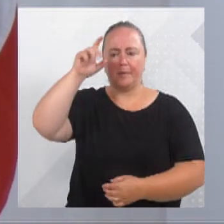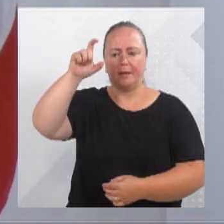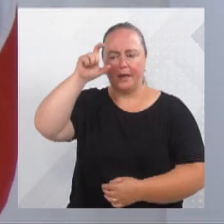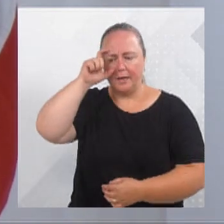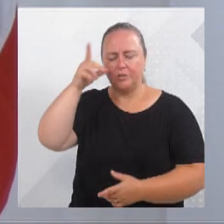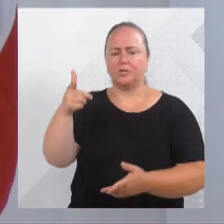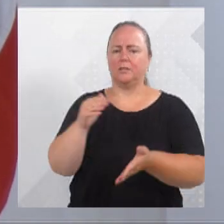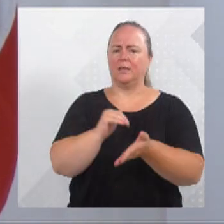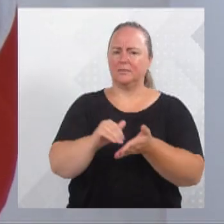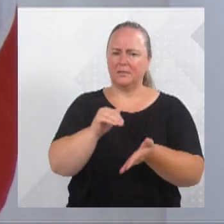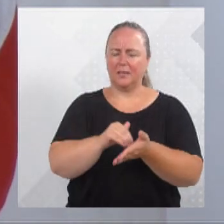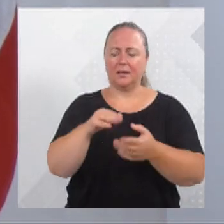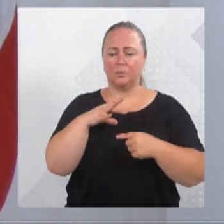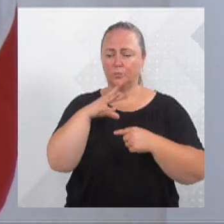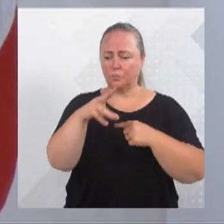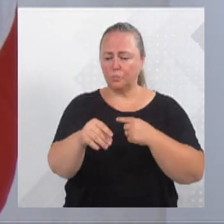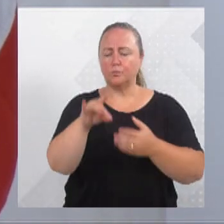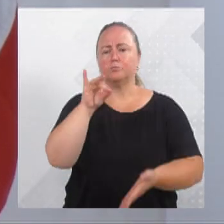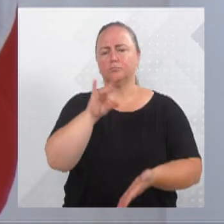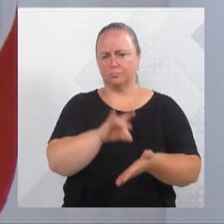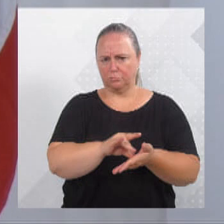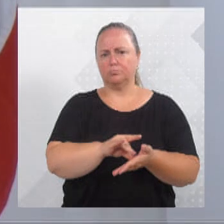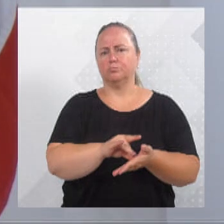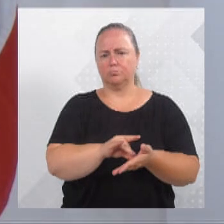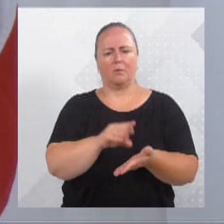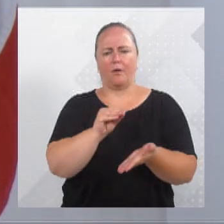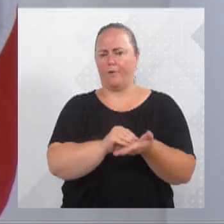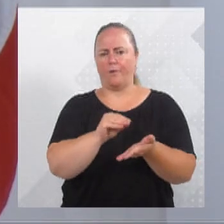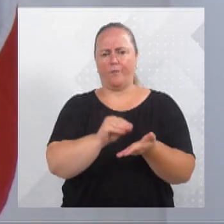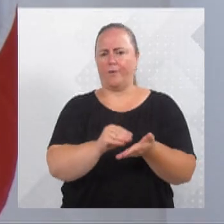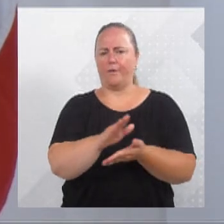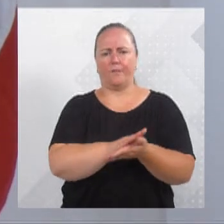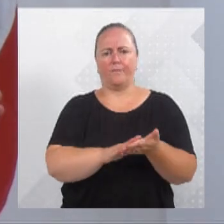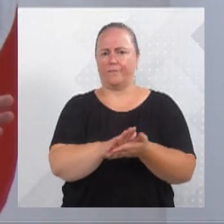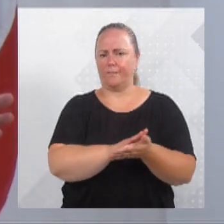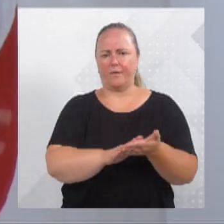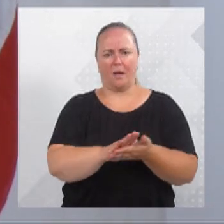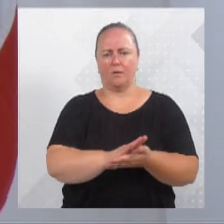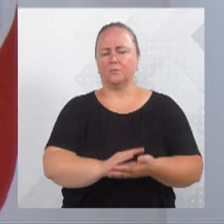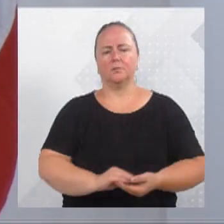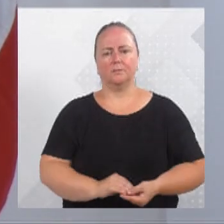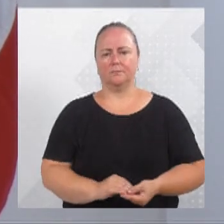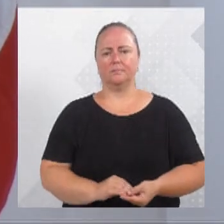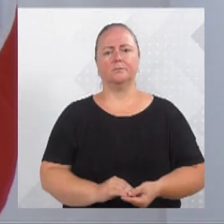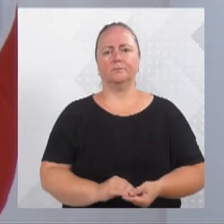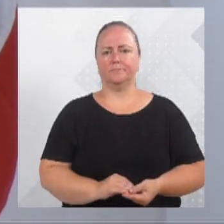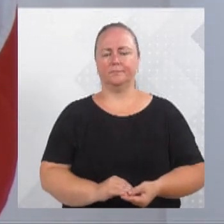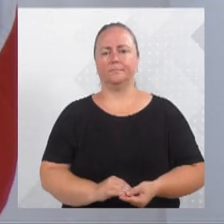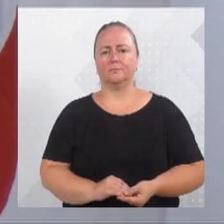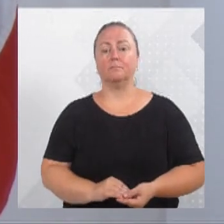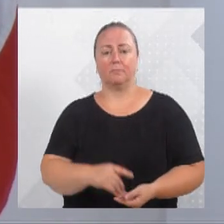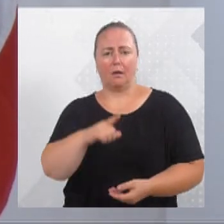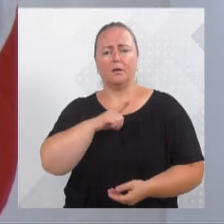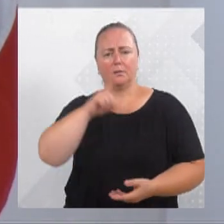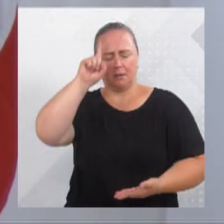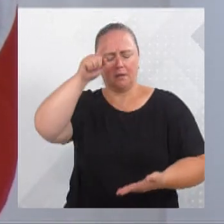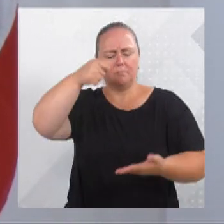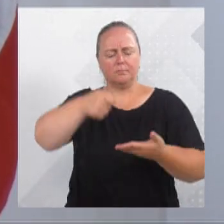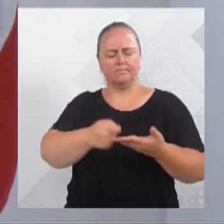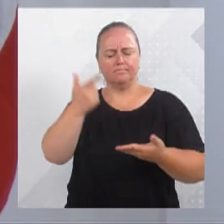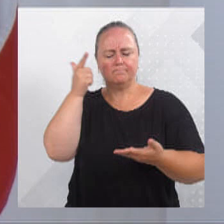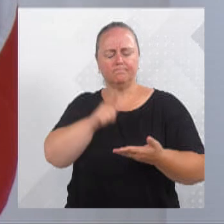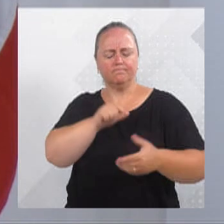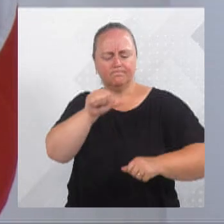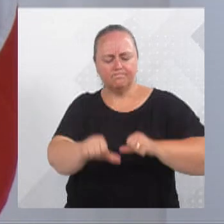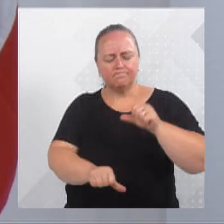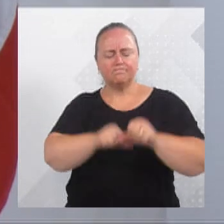secretários, determinação. Não falta de nós decisão de podermos continuar transformando a vida